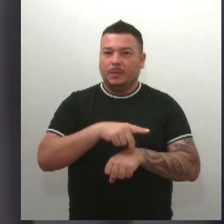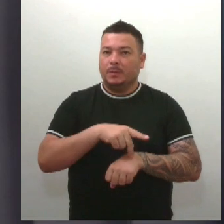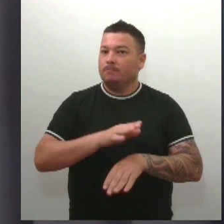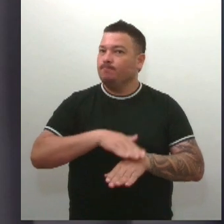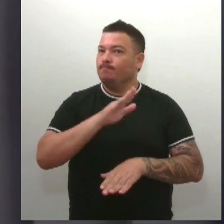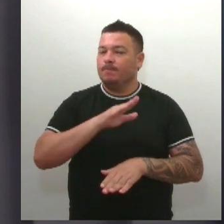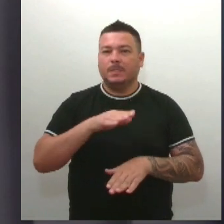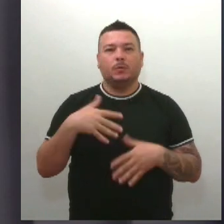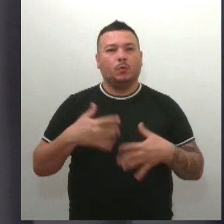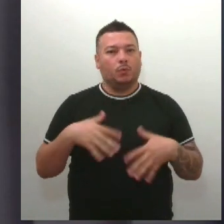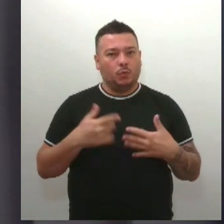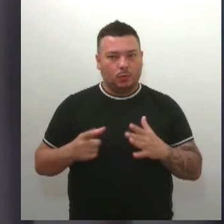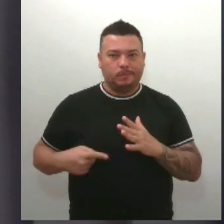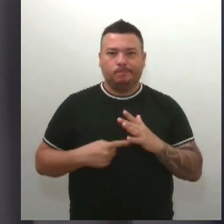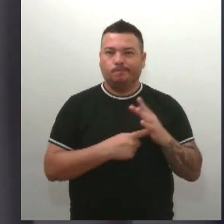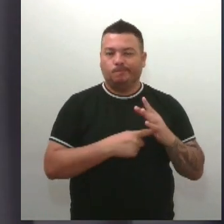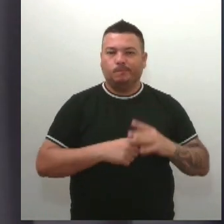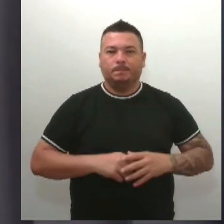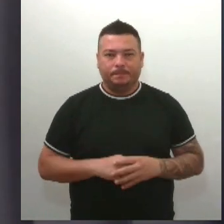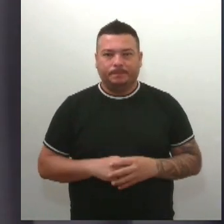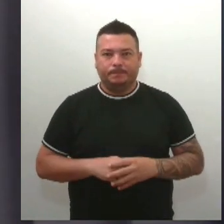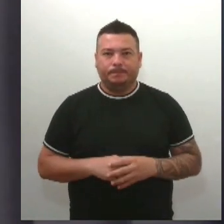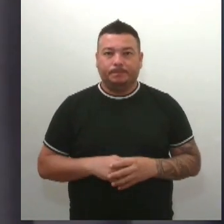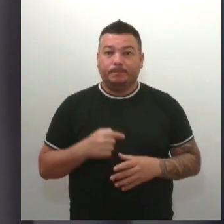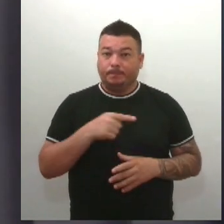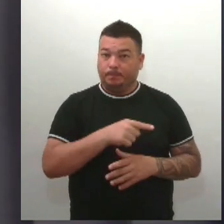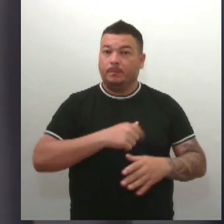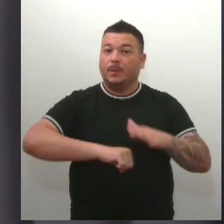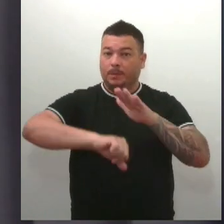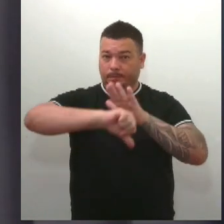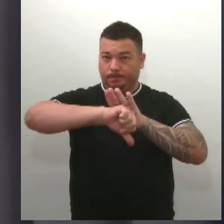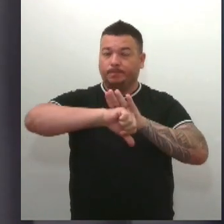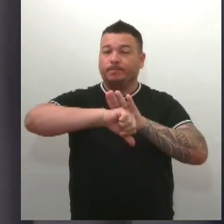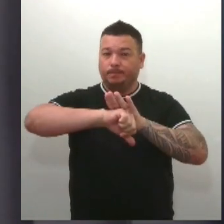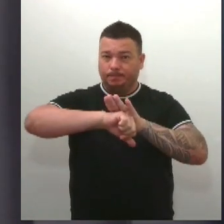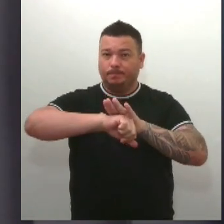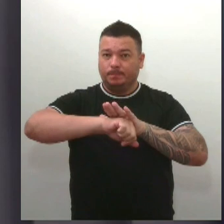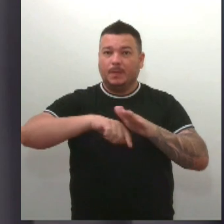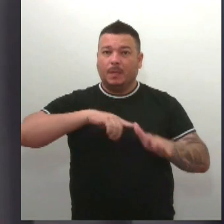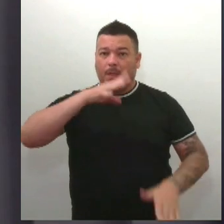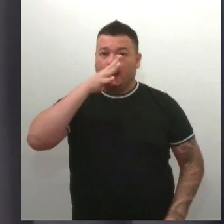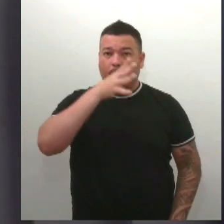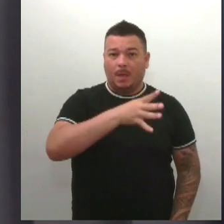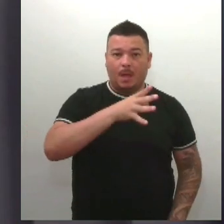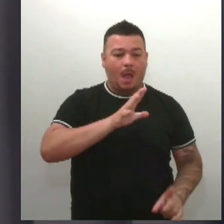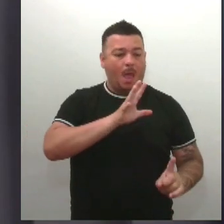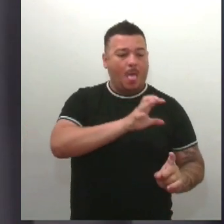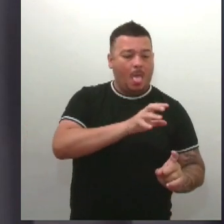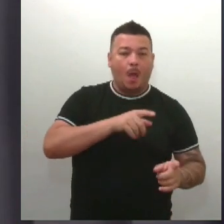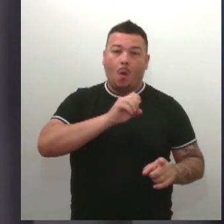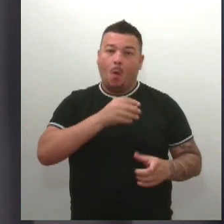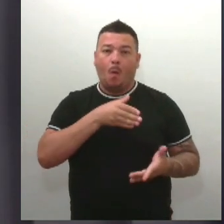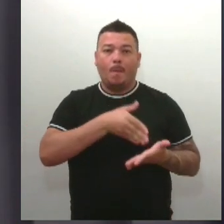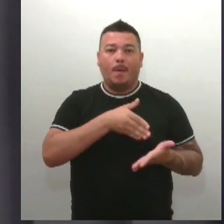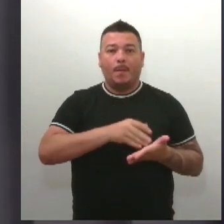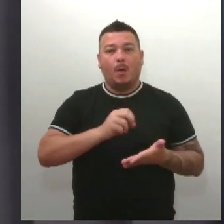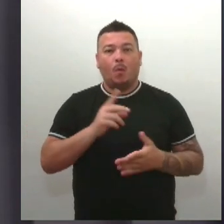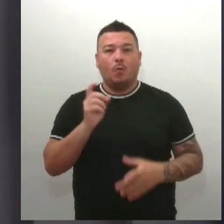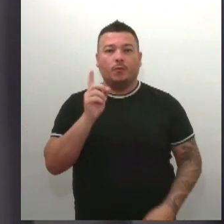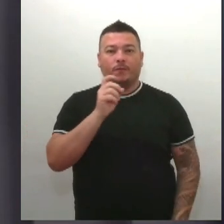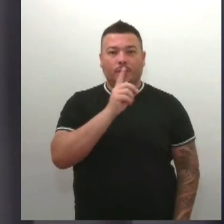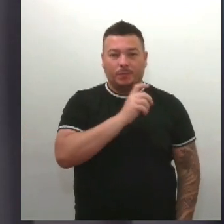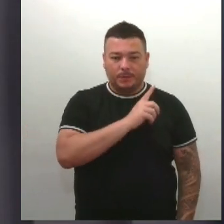denúncias. A prática considerada crime envolve ameaças, coação, impedimento ou dificuldade ao livre